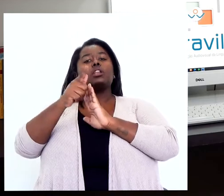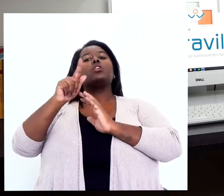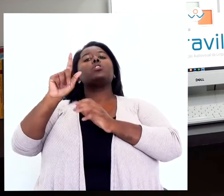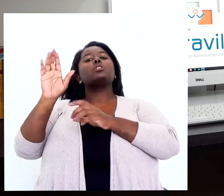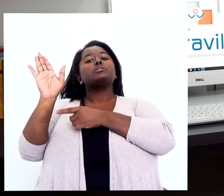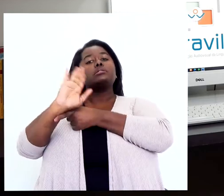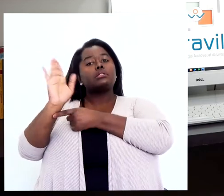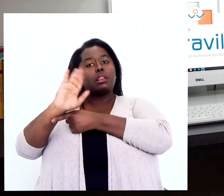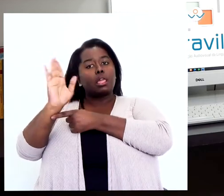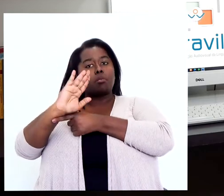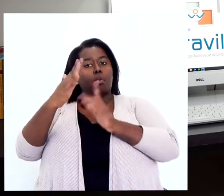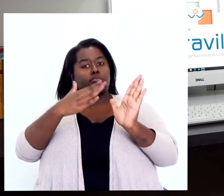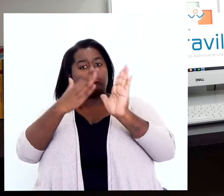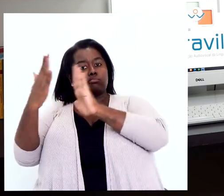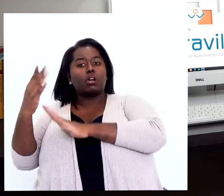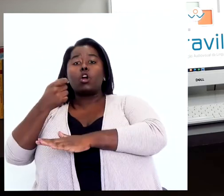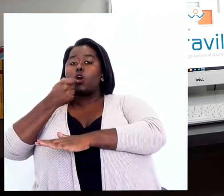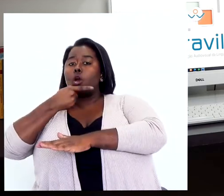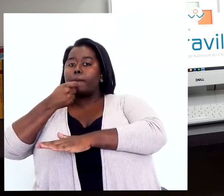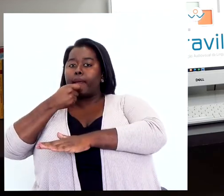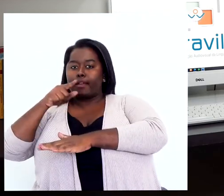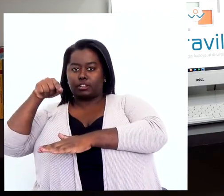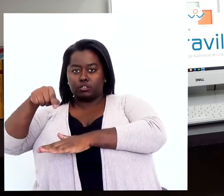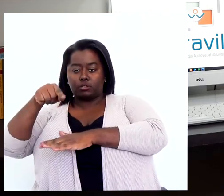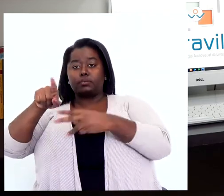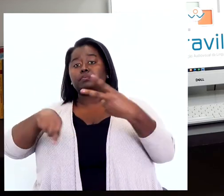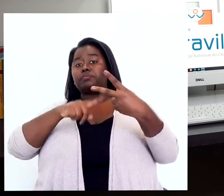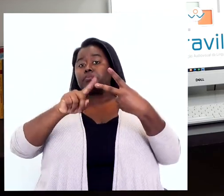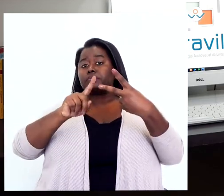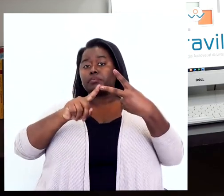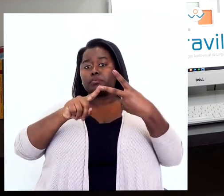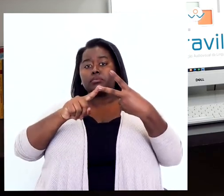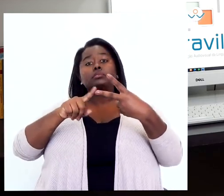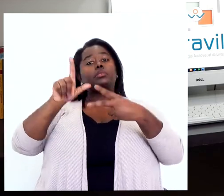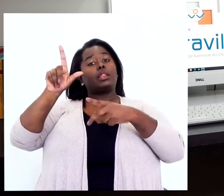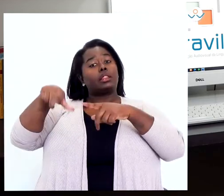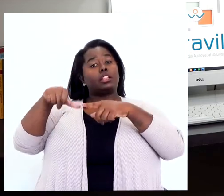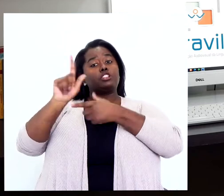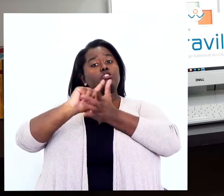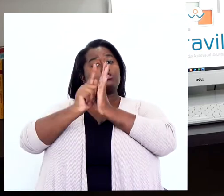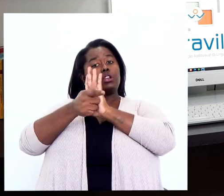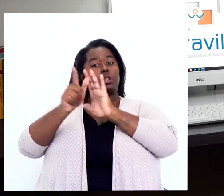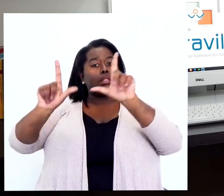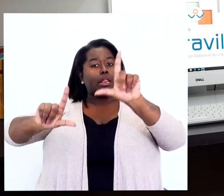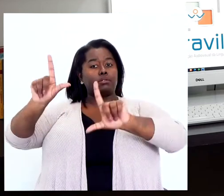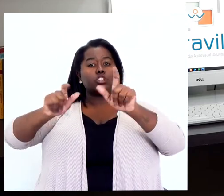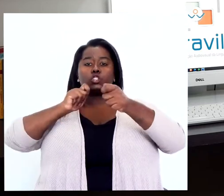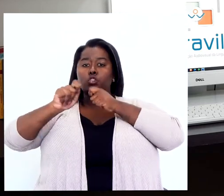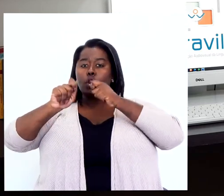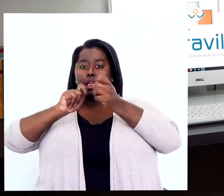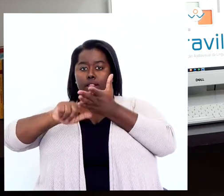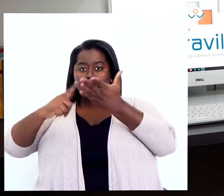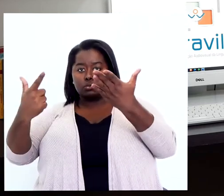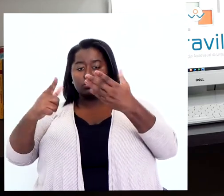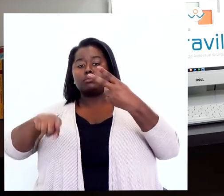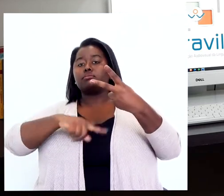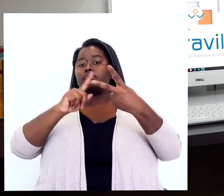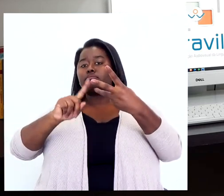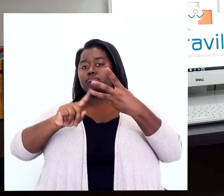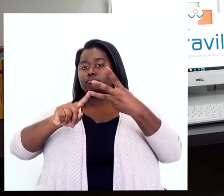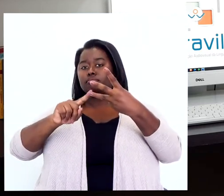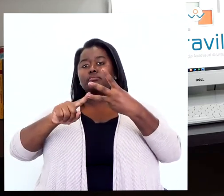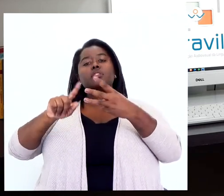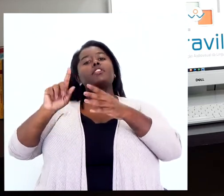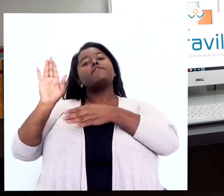gênero cinematográfico, comédia, o segundo foi um gênero televisivo jornalístico e o